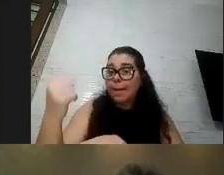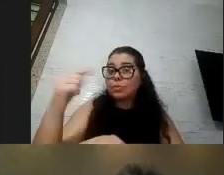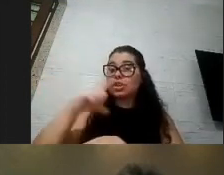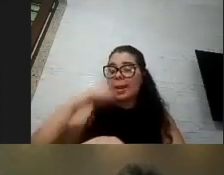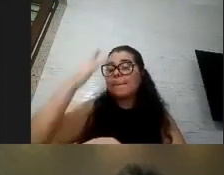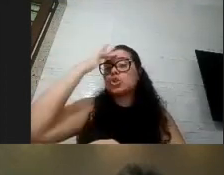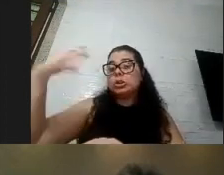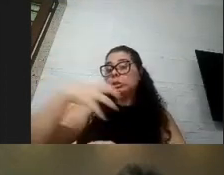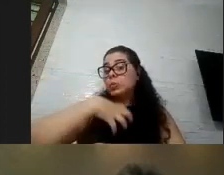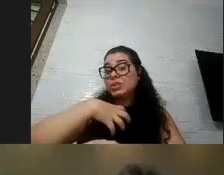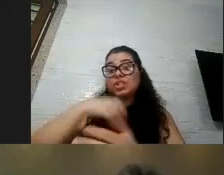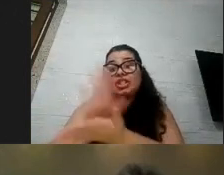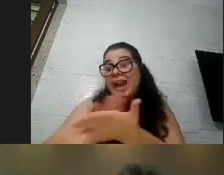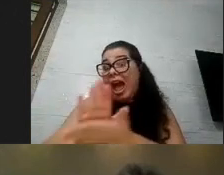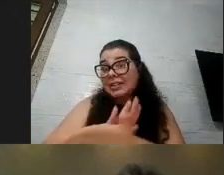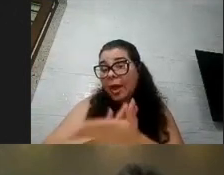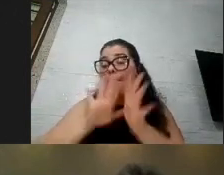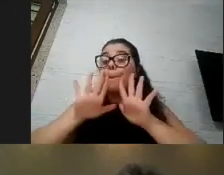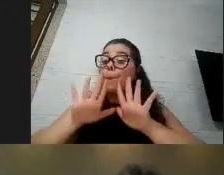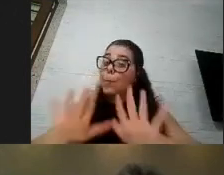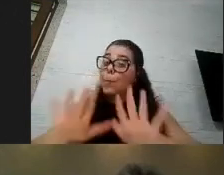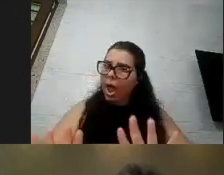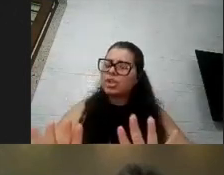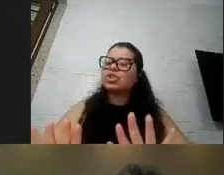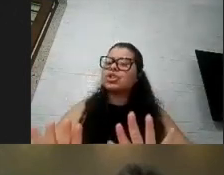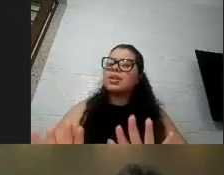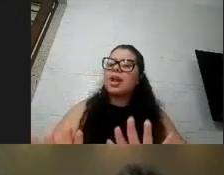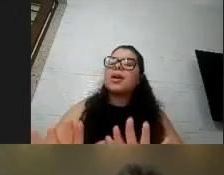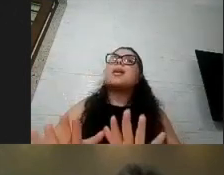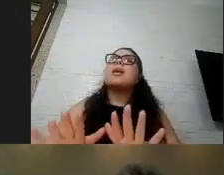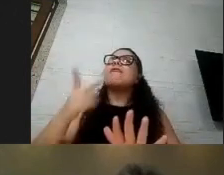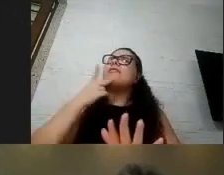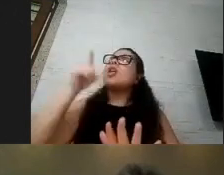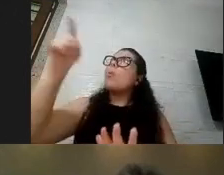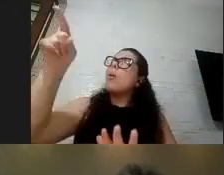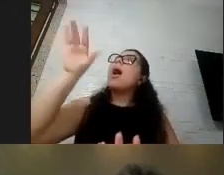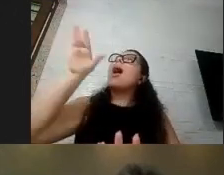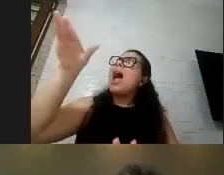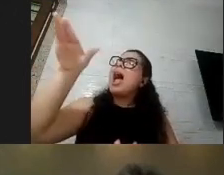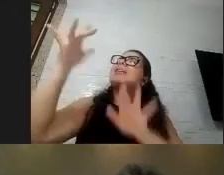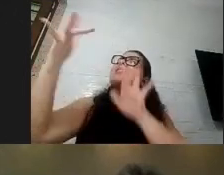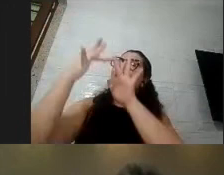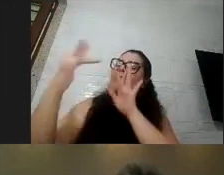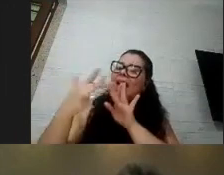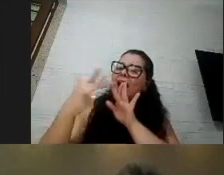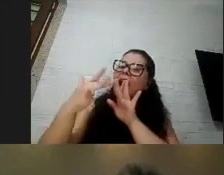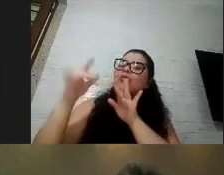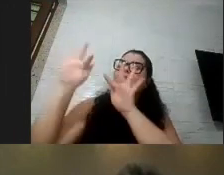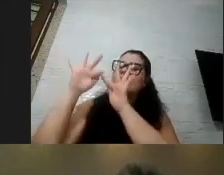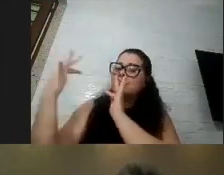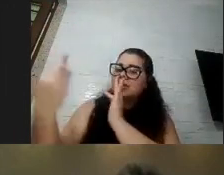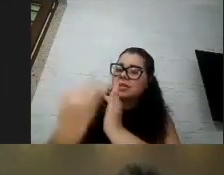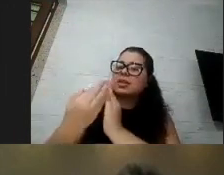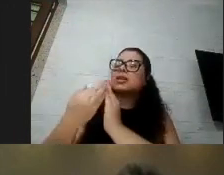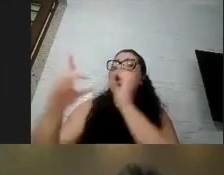assintomáticos mas elencar alguém que ela tenha contato que seja importante para ela proporcionar esses